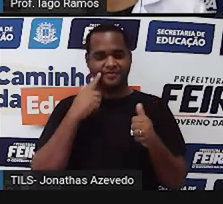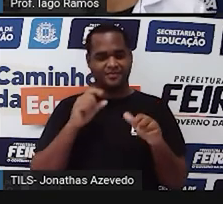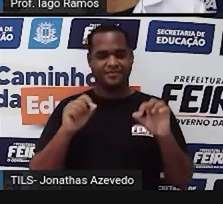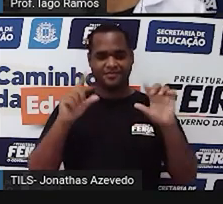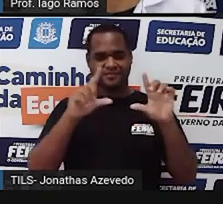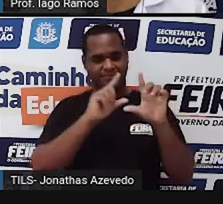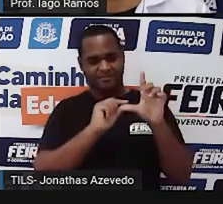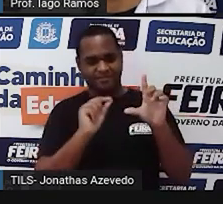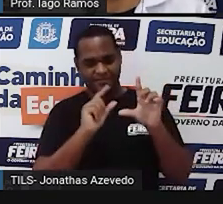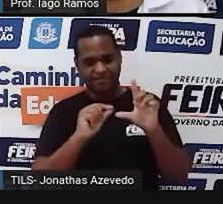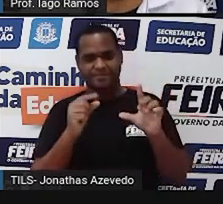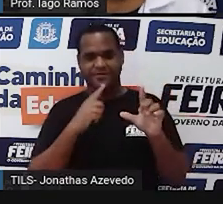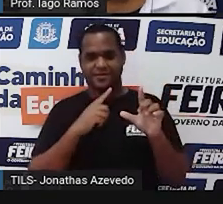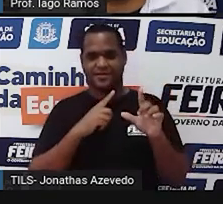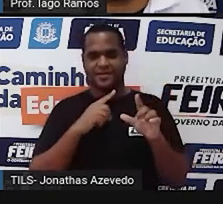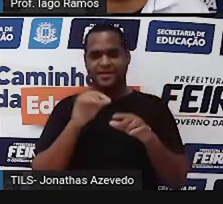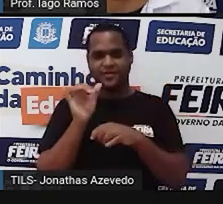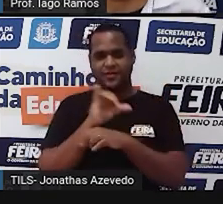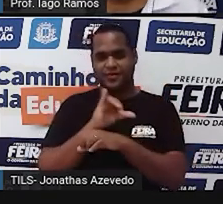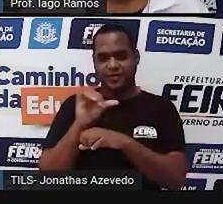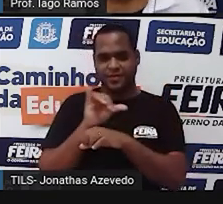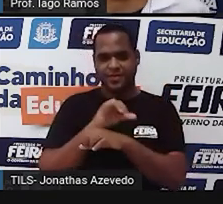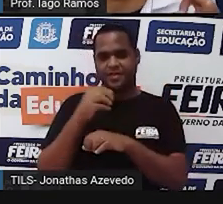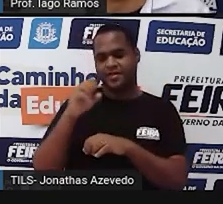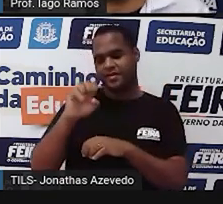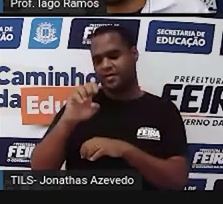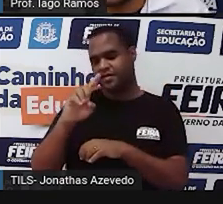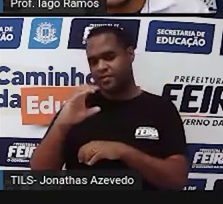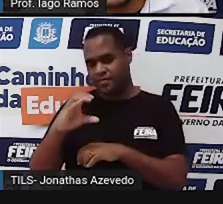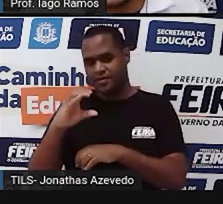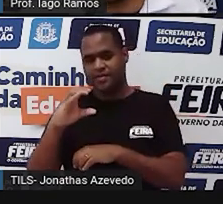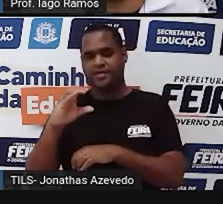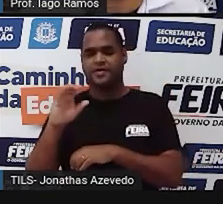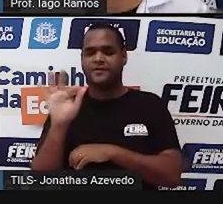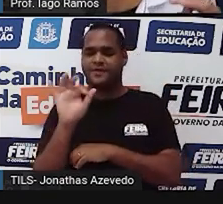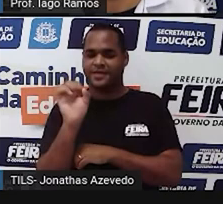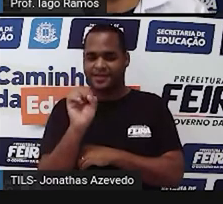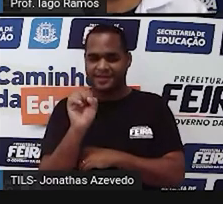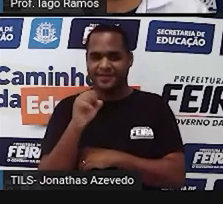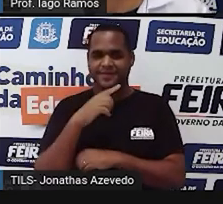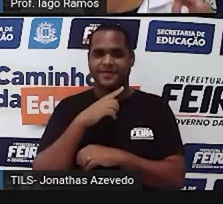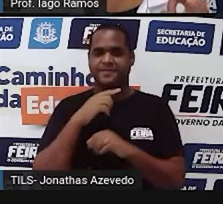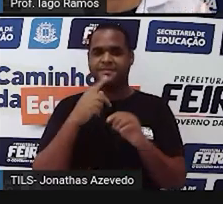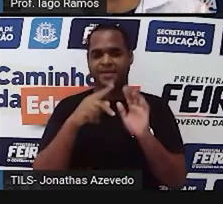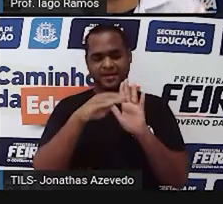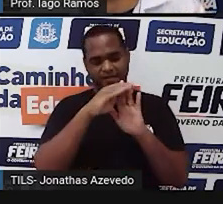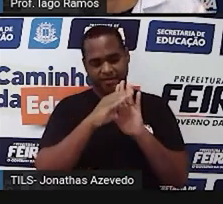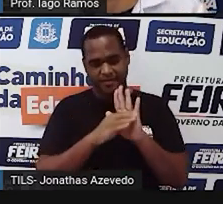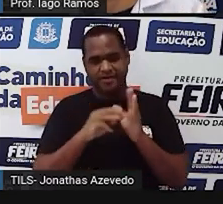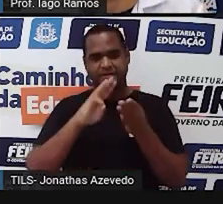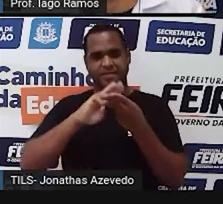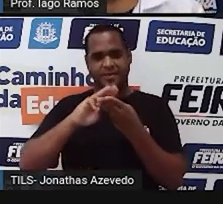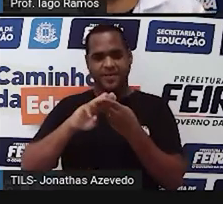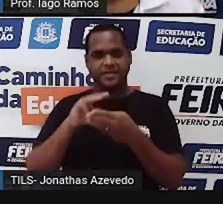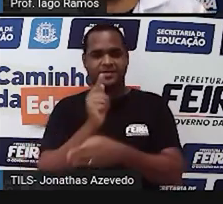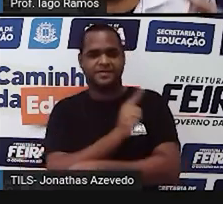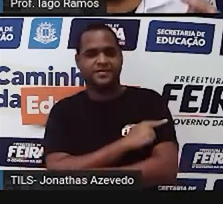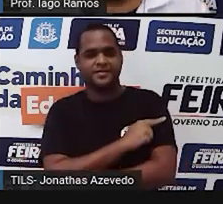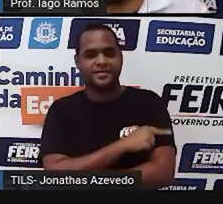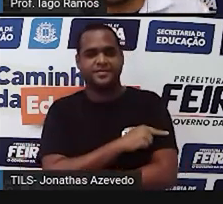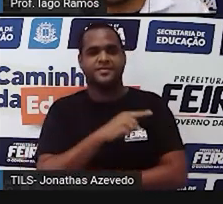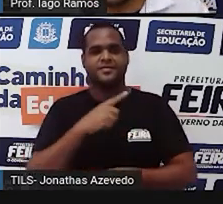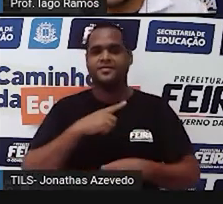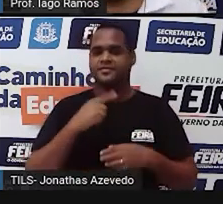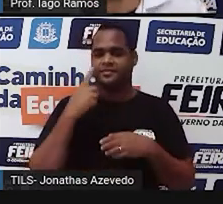vai estar lá, certo? canal do YouTube Seduc Feira de Santana, playlist matemática do sétimo ano,